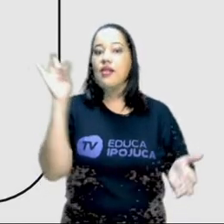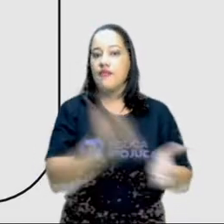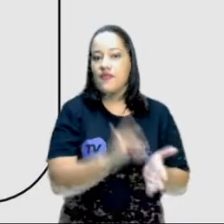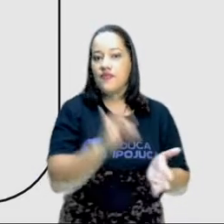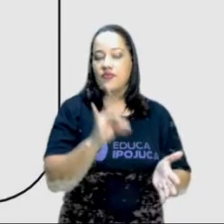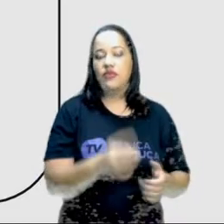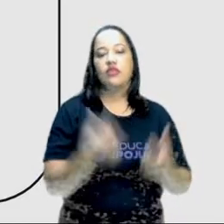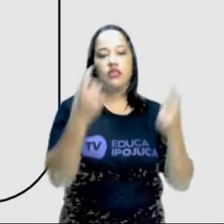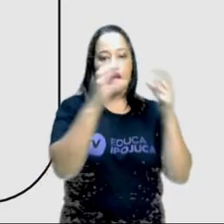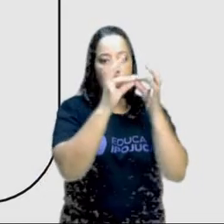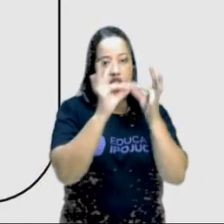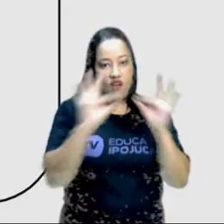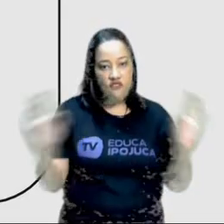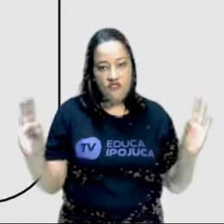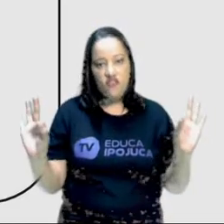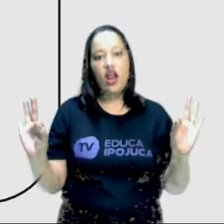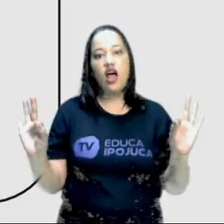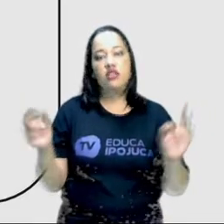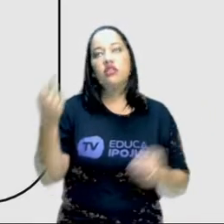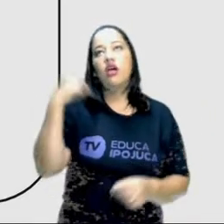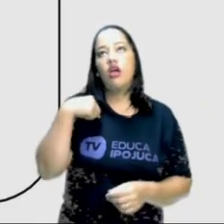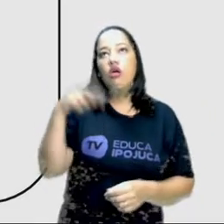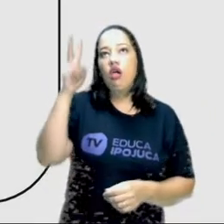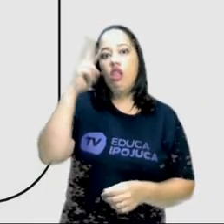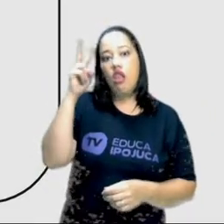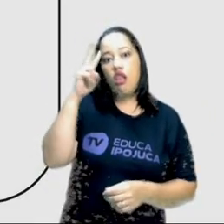vai fazer com que a gente lembre logo a marca.